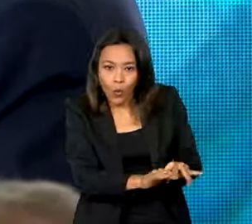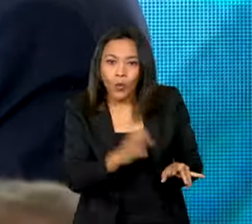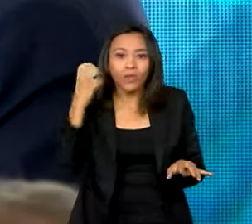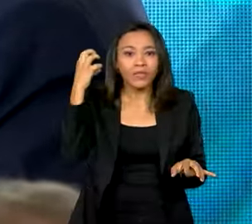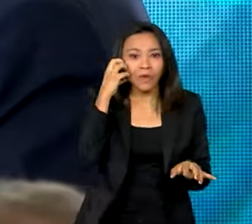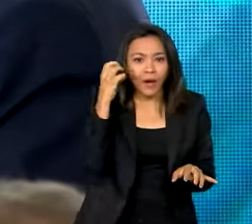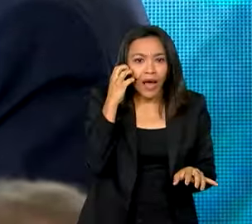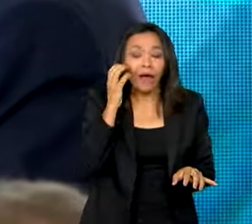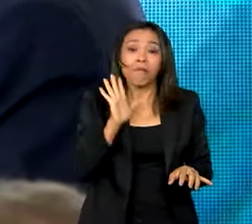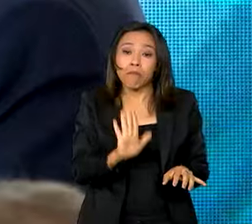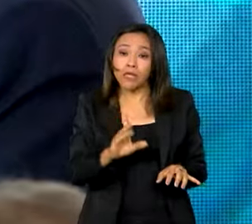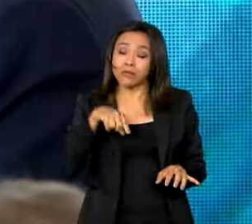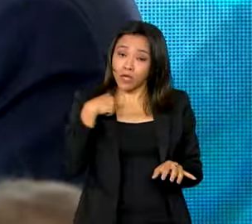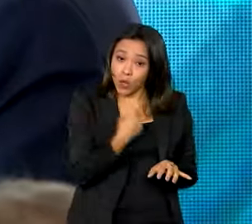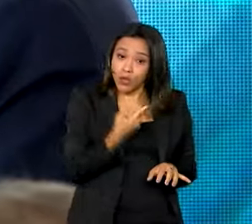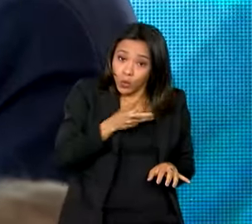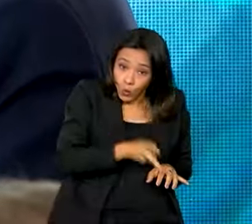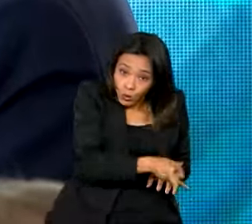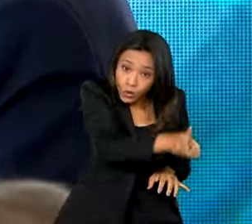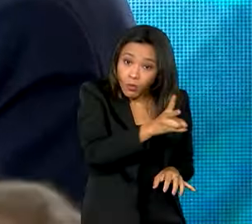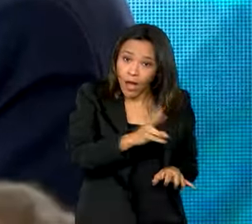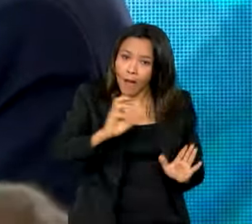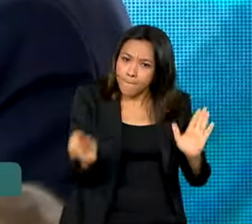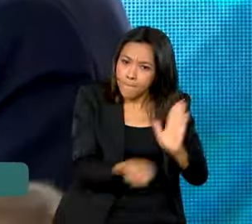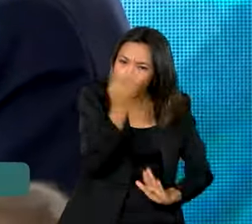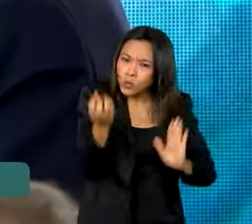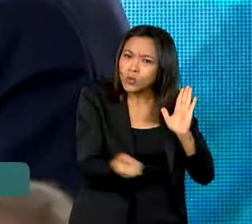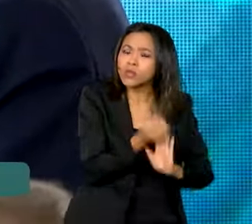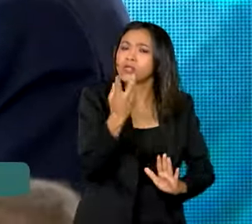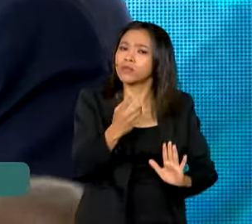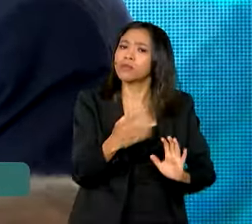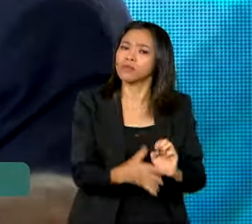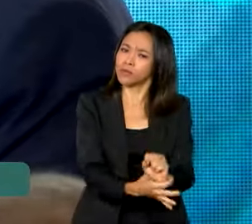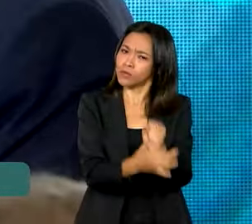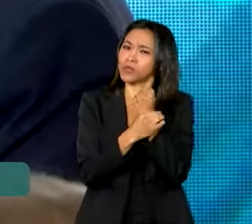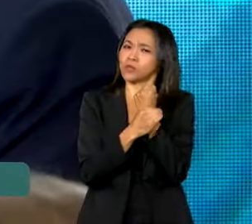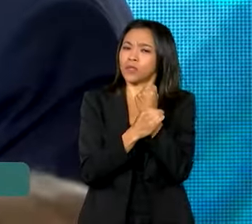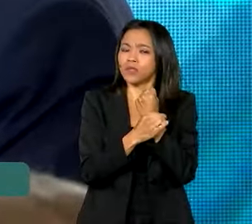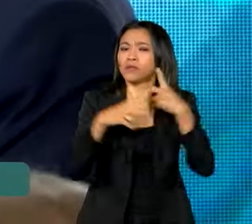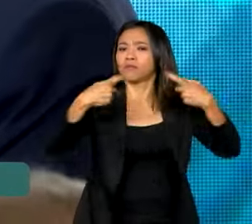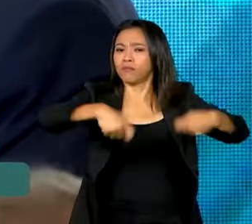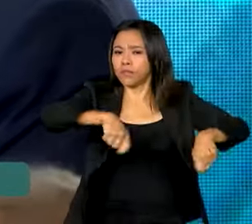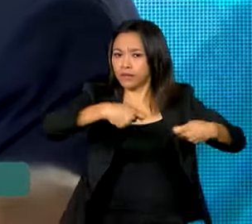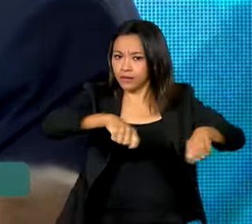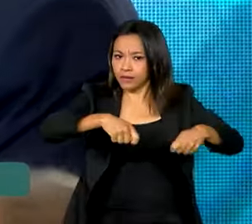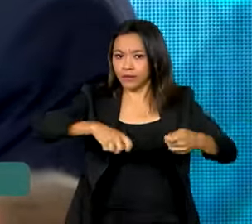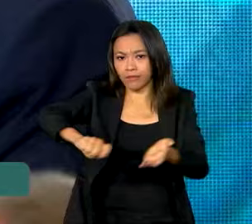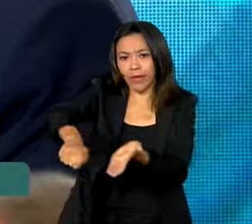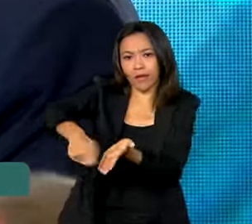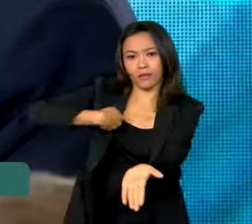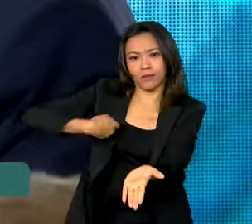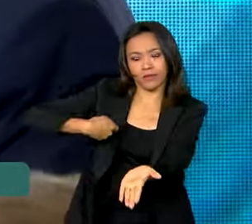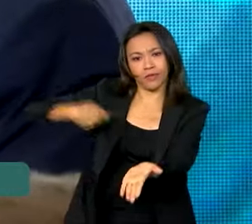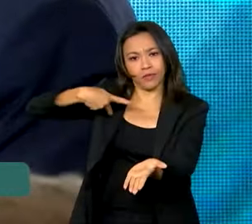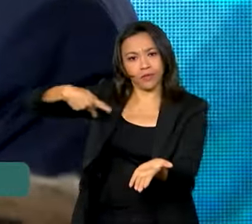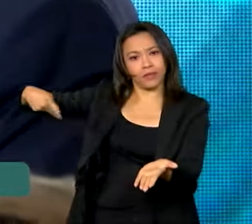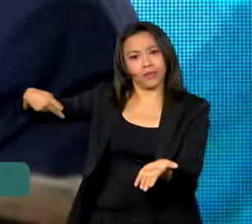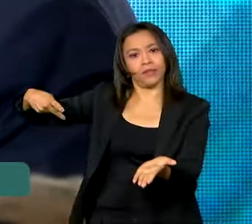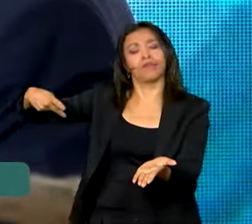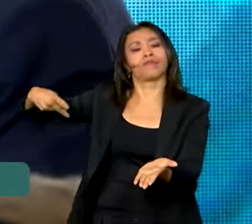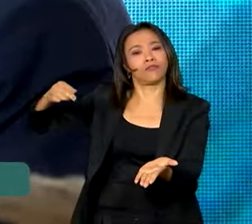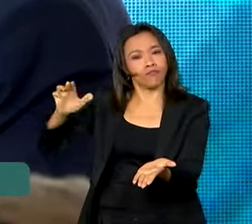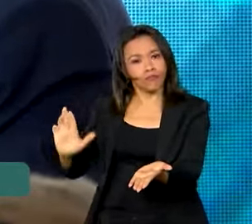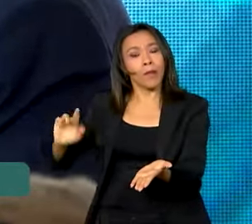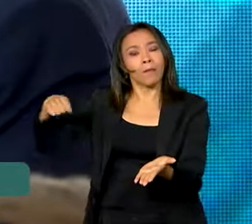continuarmos a produzir telefones celulares e computadores com segurança, é necessária a sua sanção. É necessário essa lei.